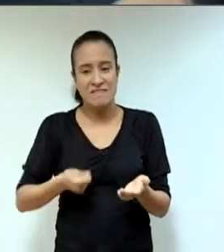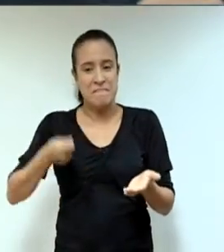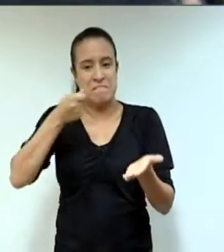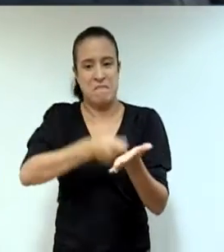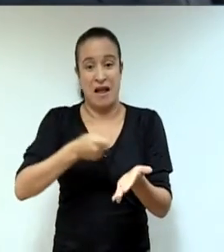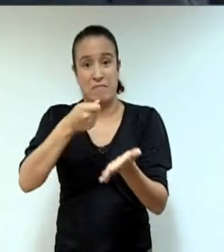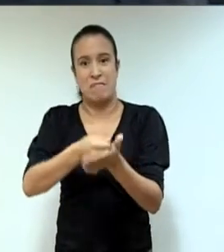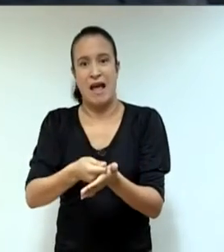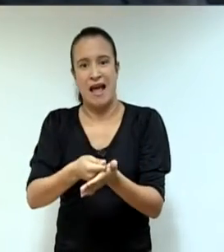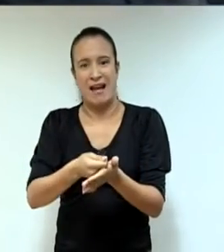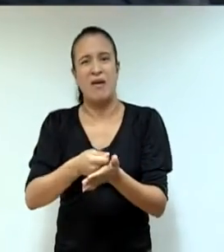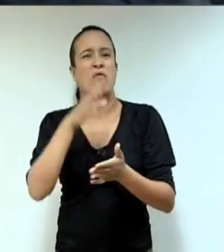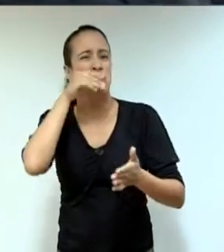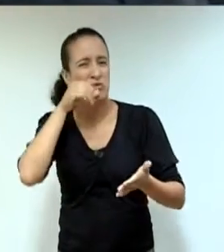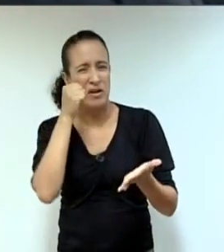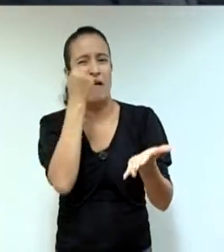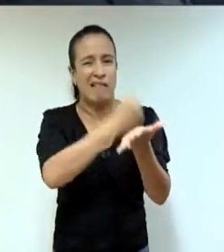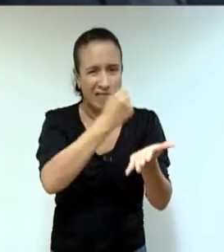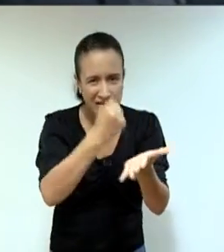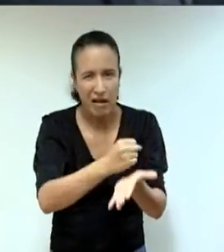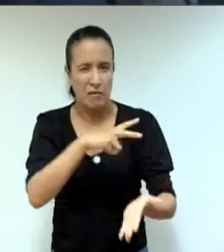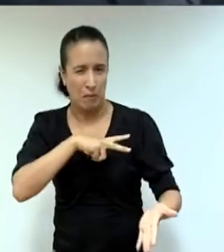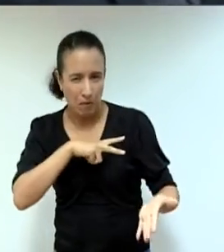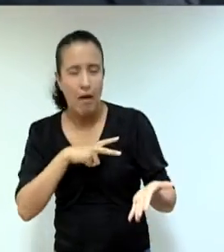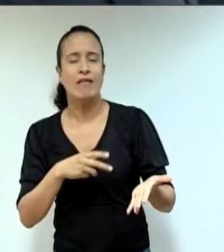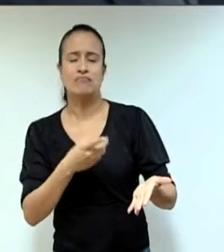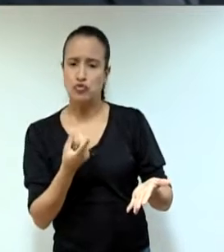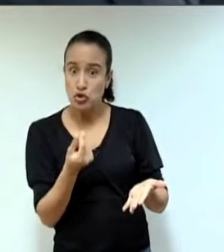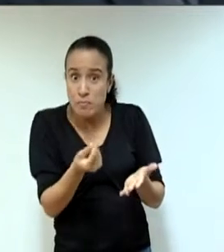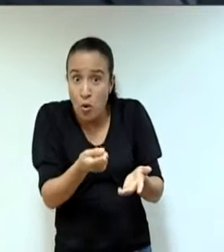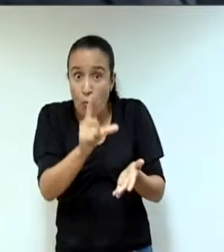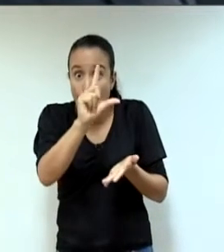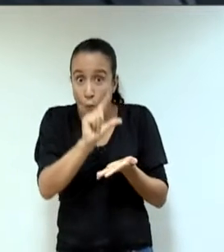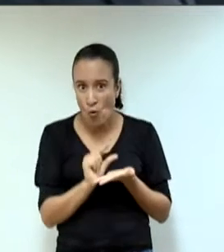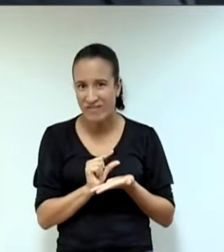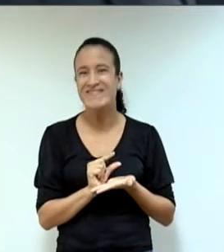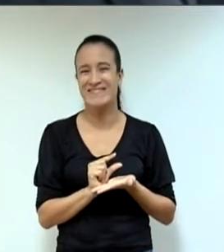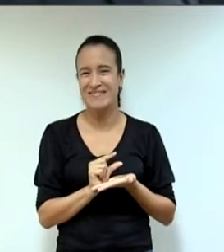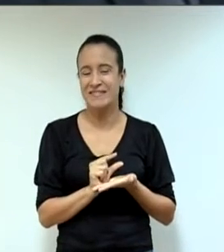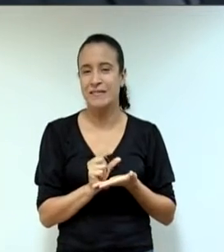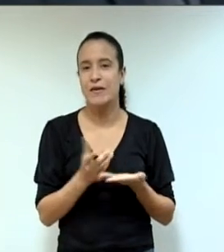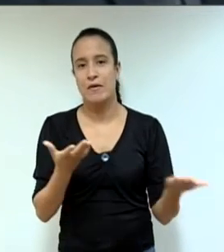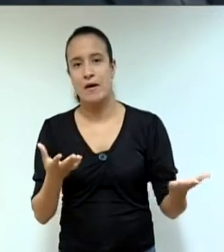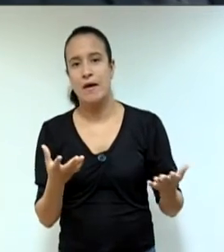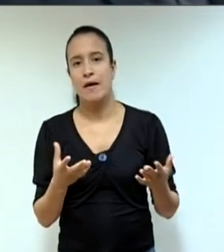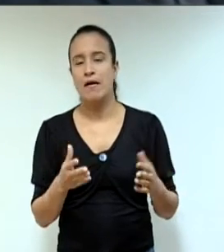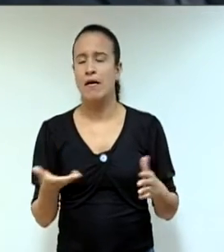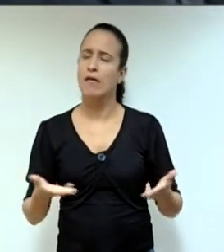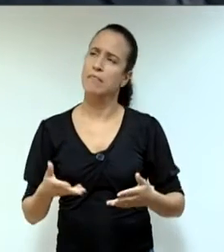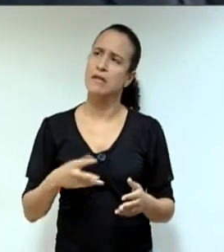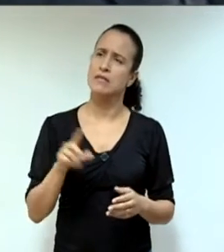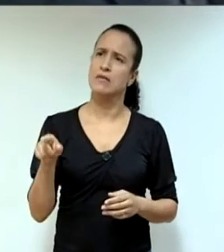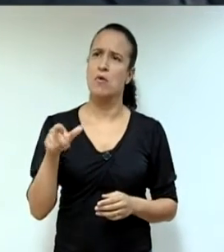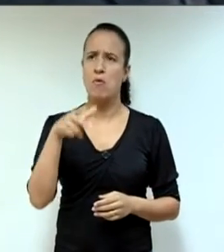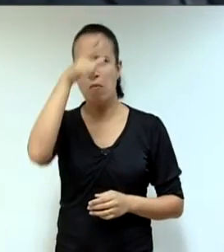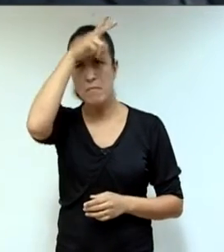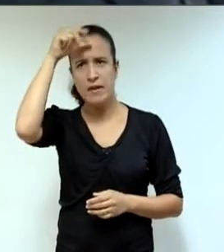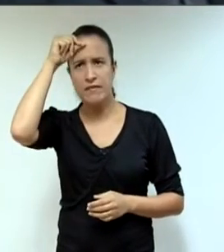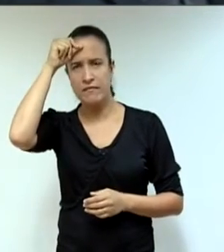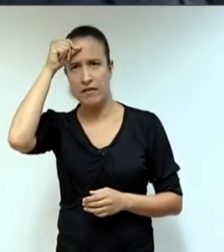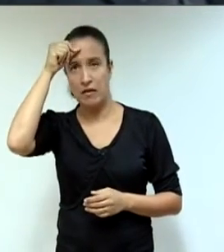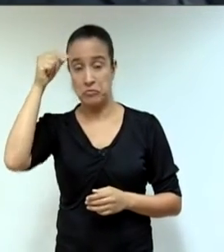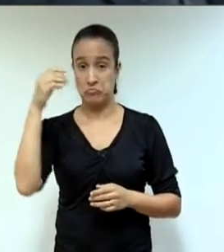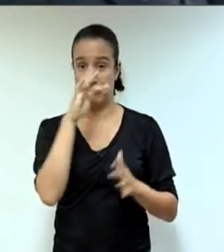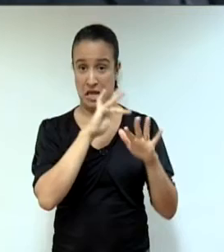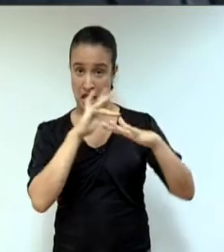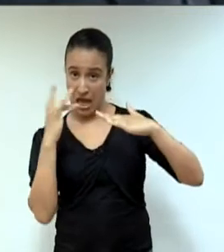Apenas me atrevo a dizer que teve uma frase do próprio prefeito essa semana, palavras dele nas redes